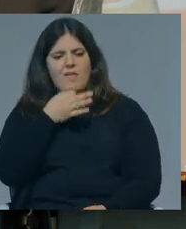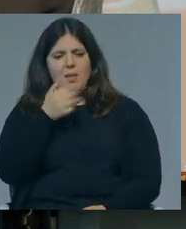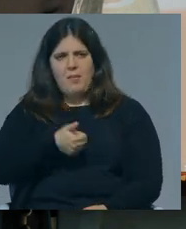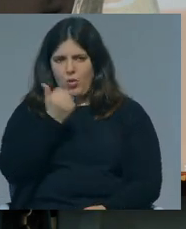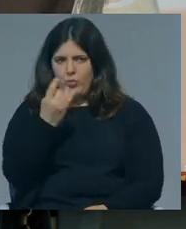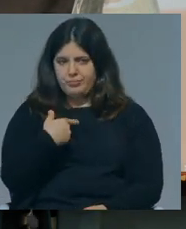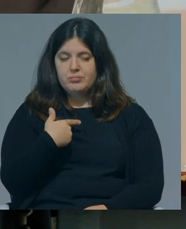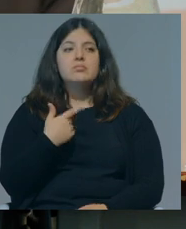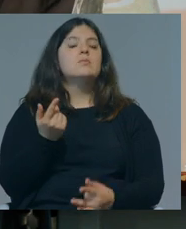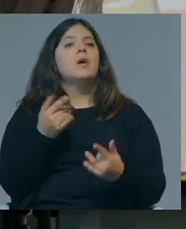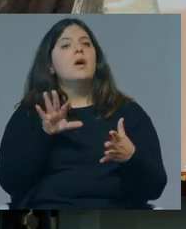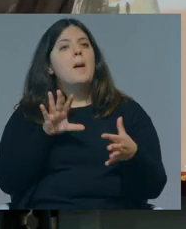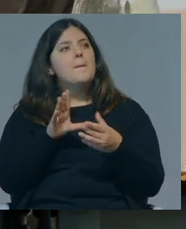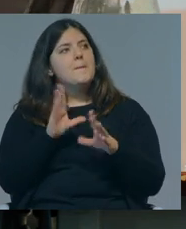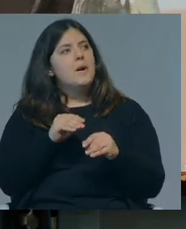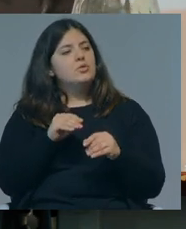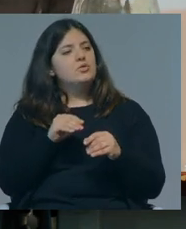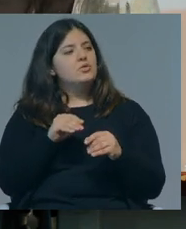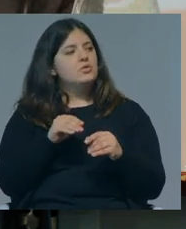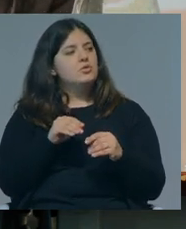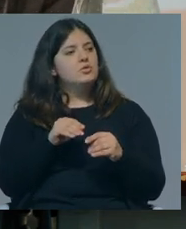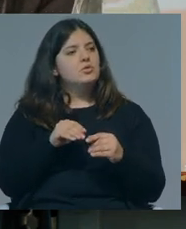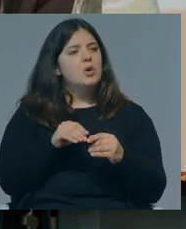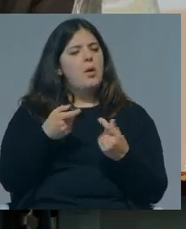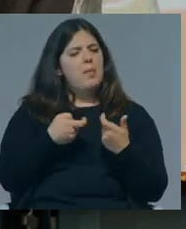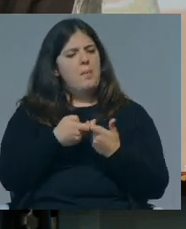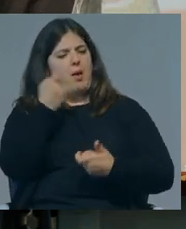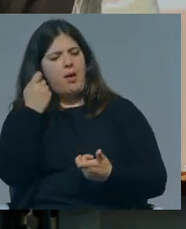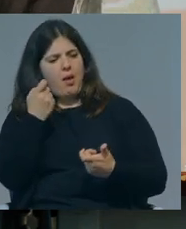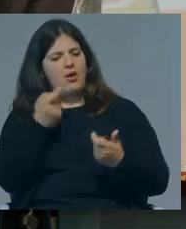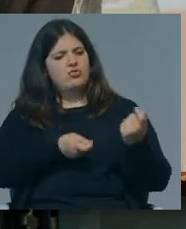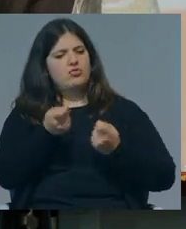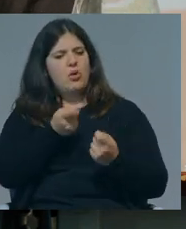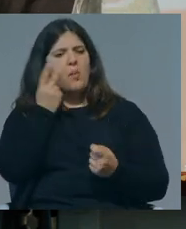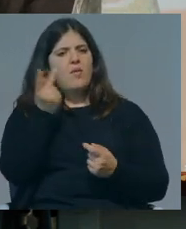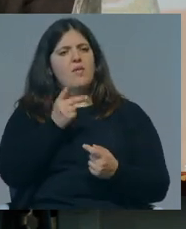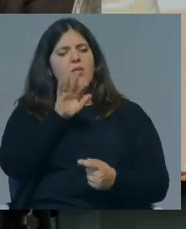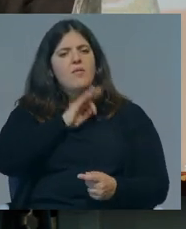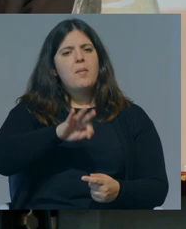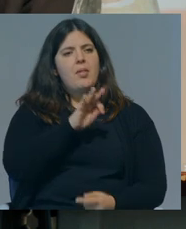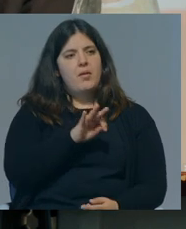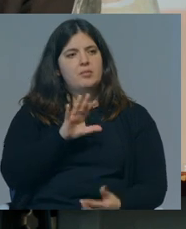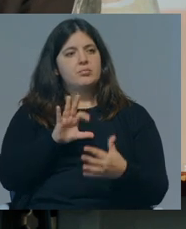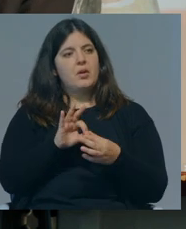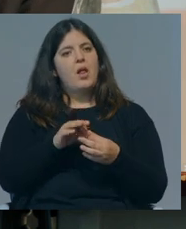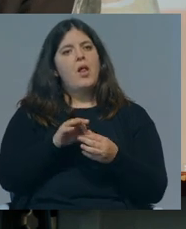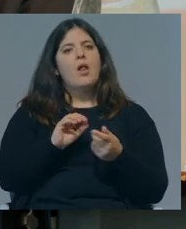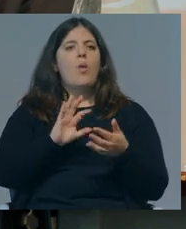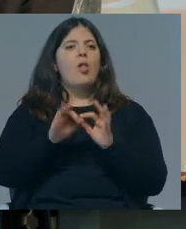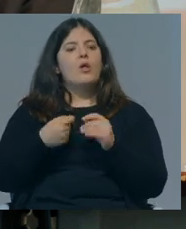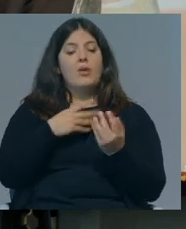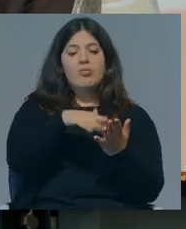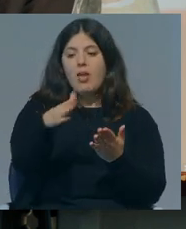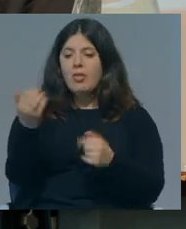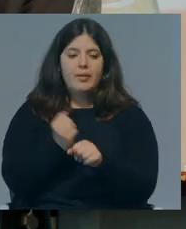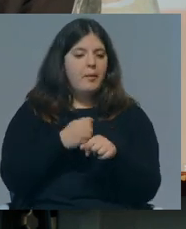se torna progressivamente mais quase aparentemente incompatível com a gestão de uma vida familiar, segundo as lógicas de distribuição de